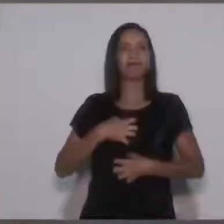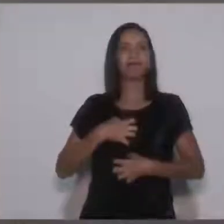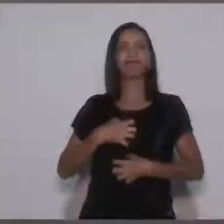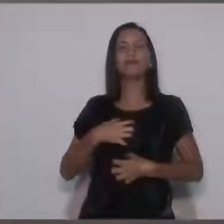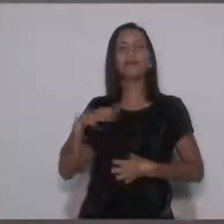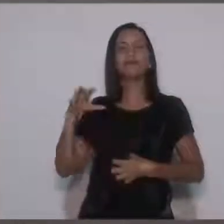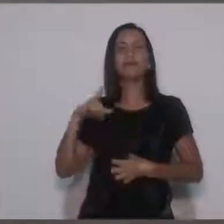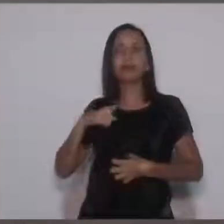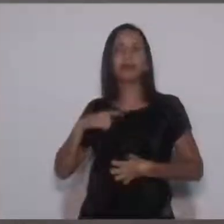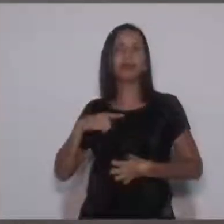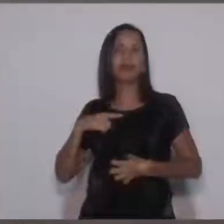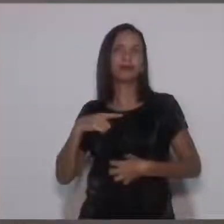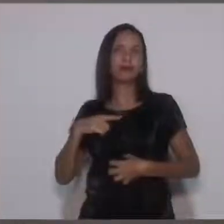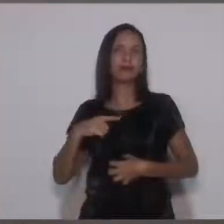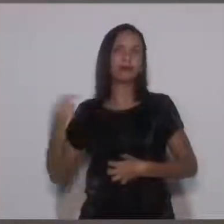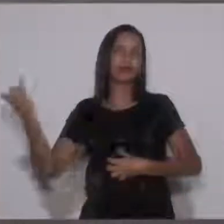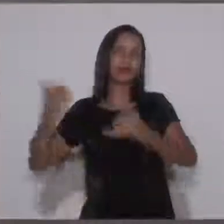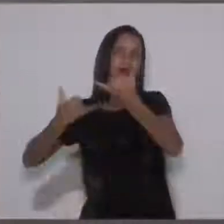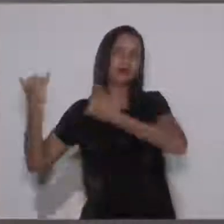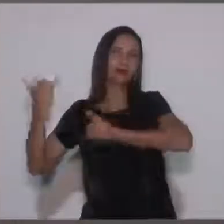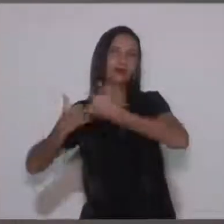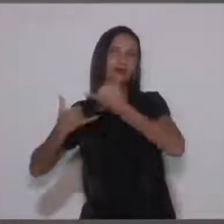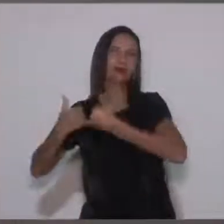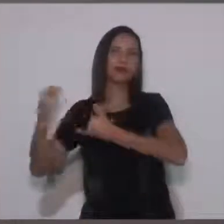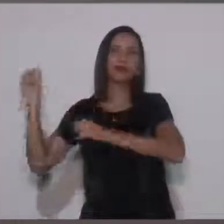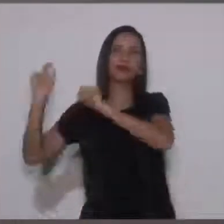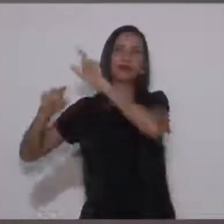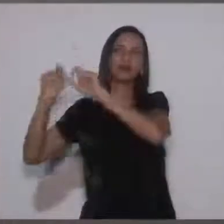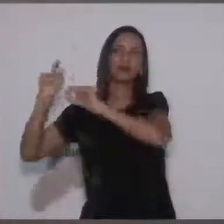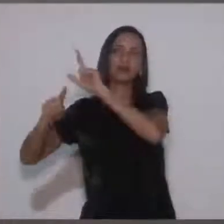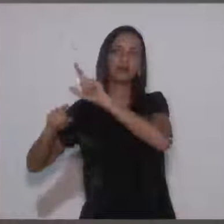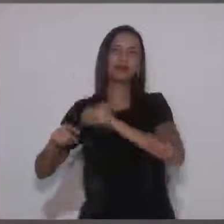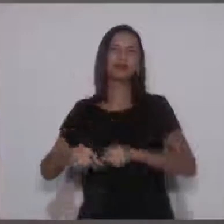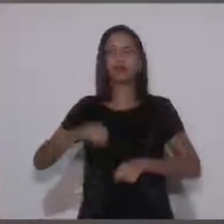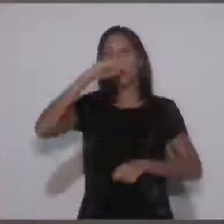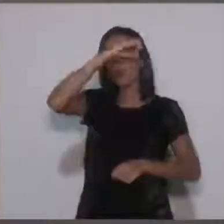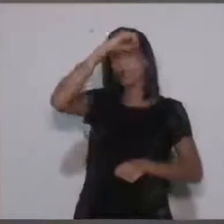calúnia, quando a ignorância nos acusa,